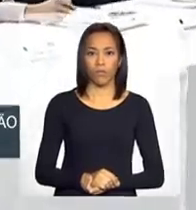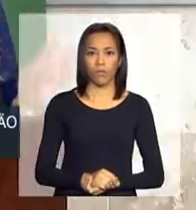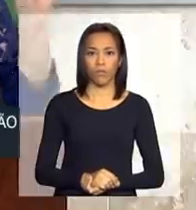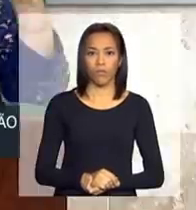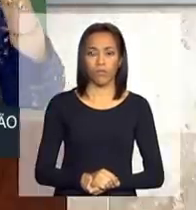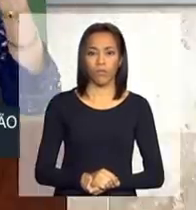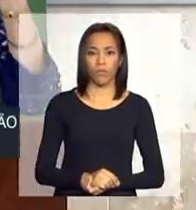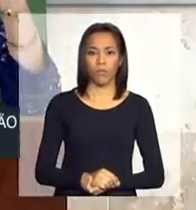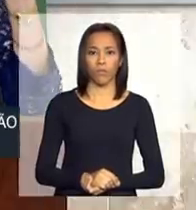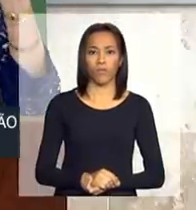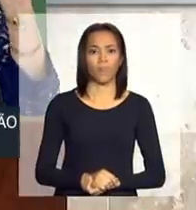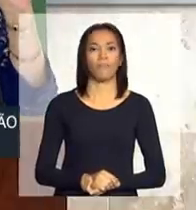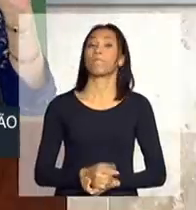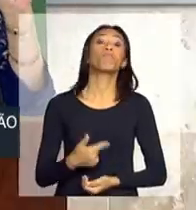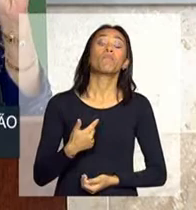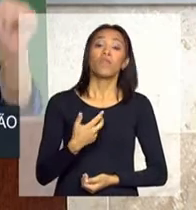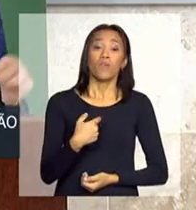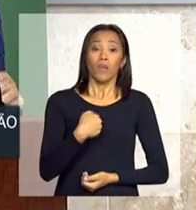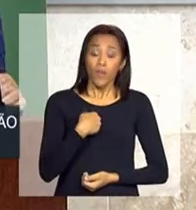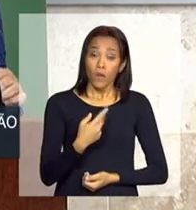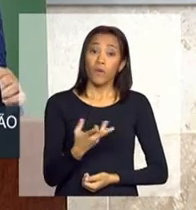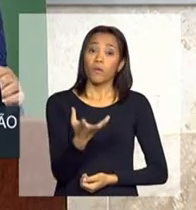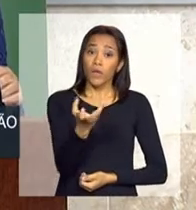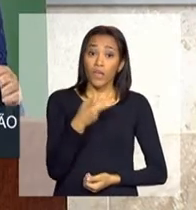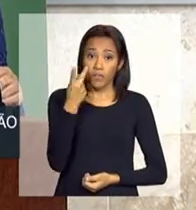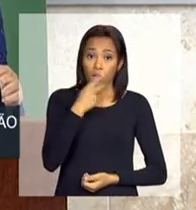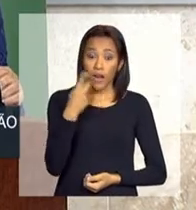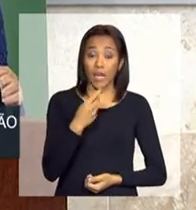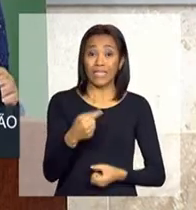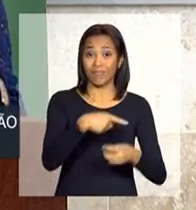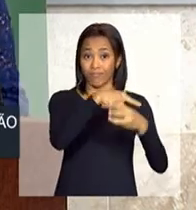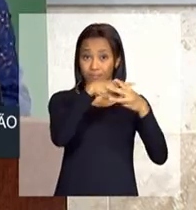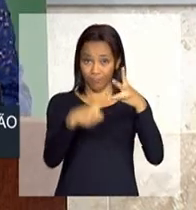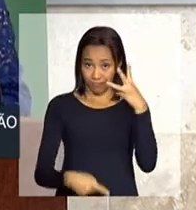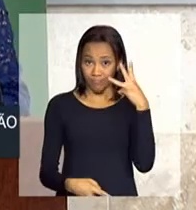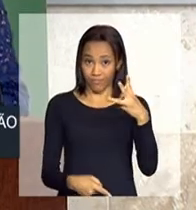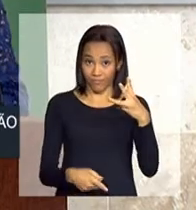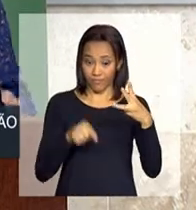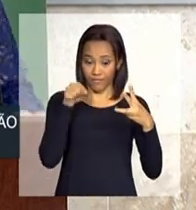Eu quero destacar três outros pontos desse programa.